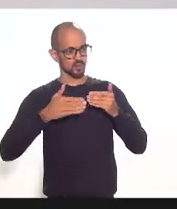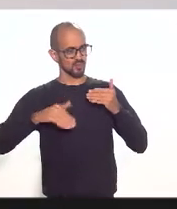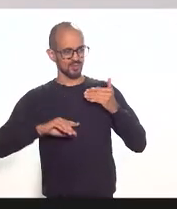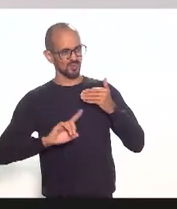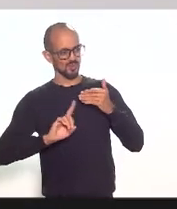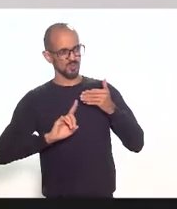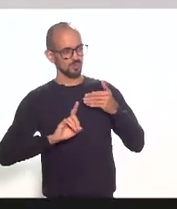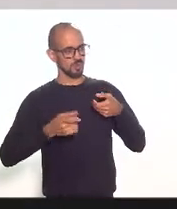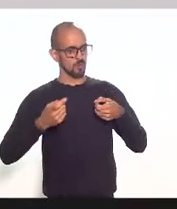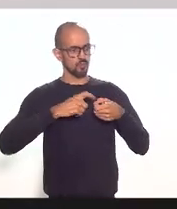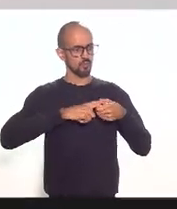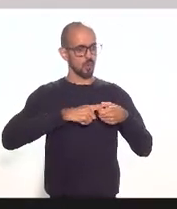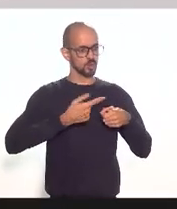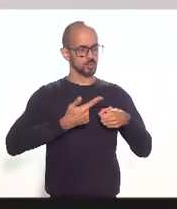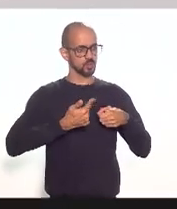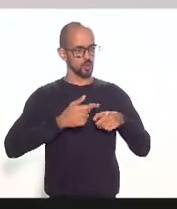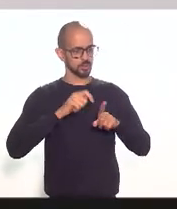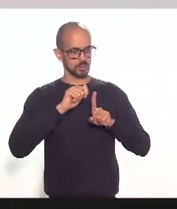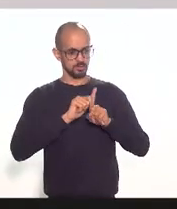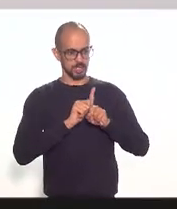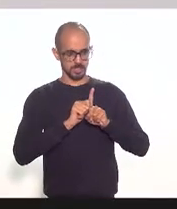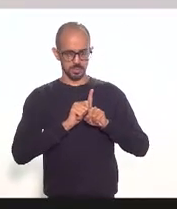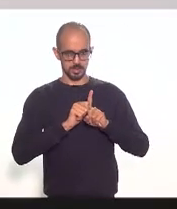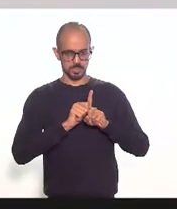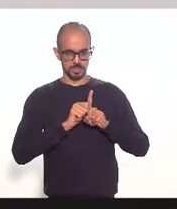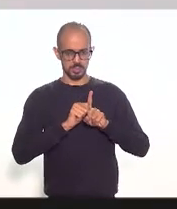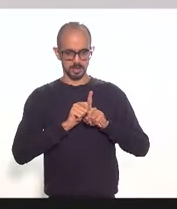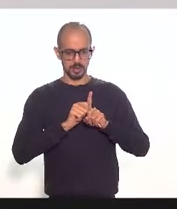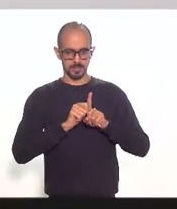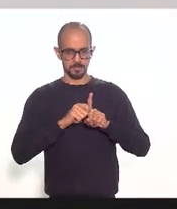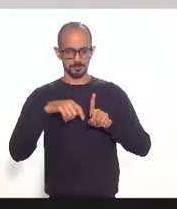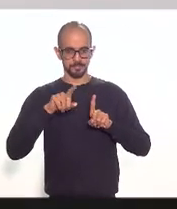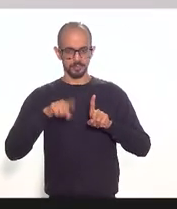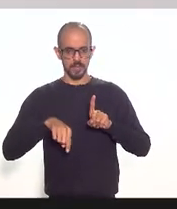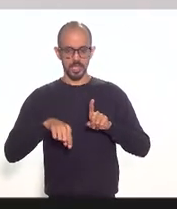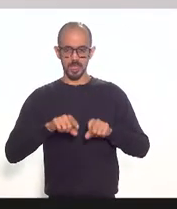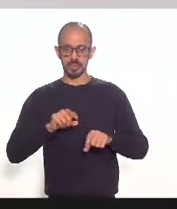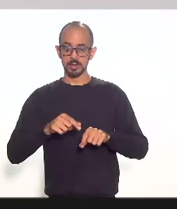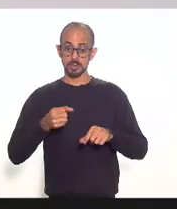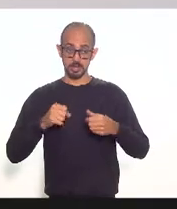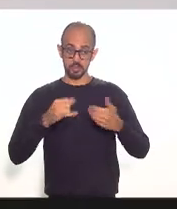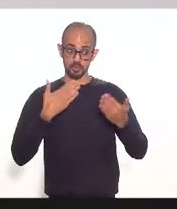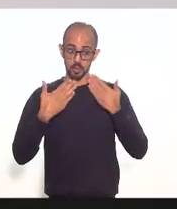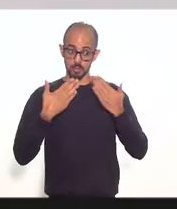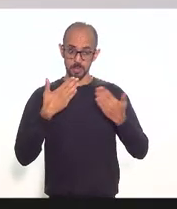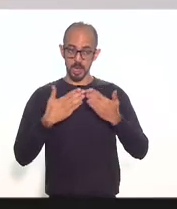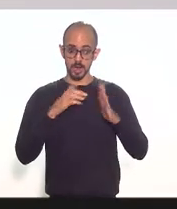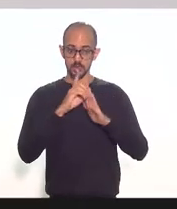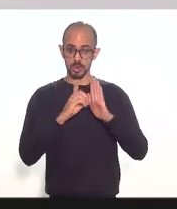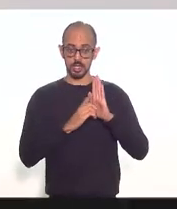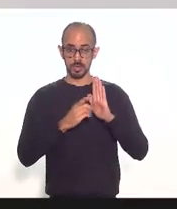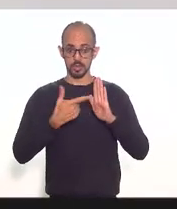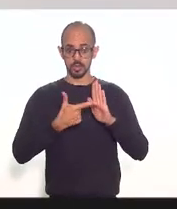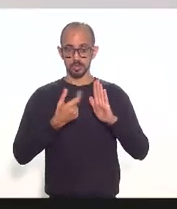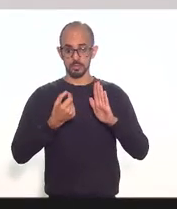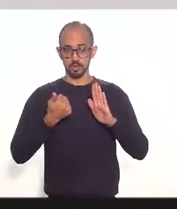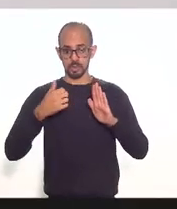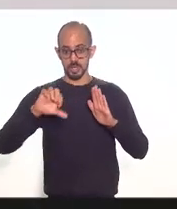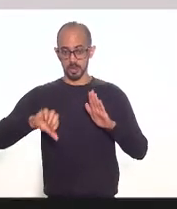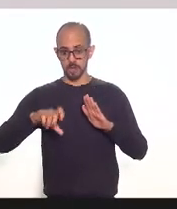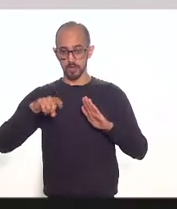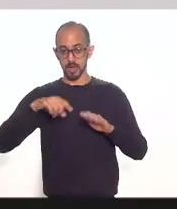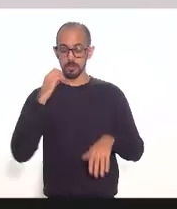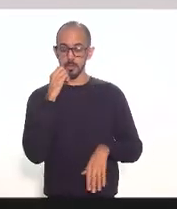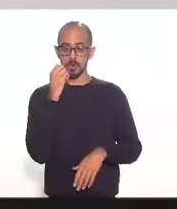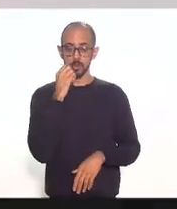para retorno em 12 meses aplicou o decreto de 2019 oportunidade em que a lei geral de benefícios fiscais do